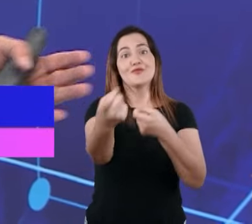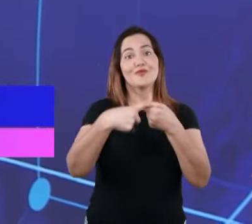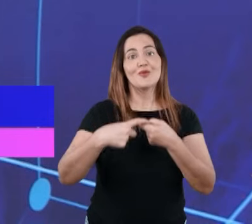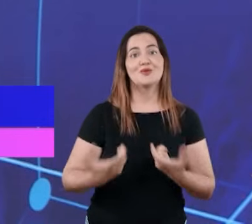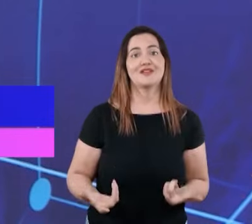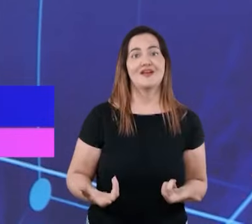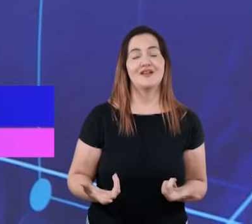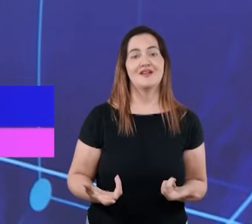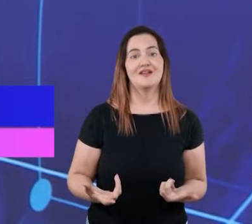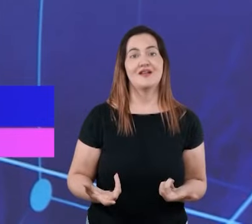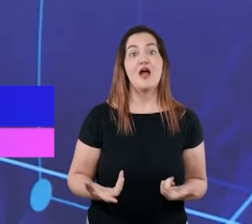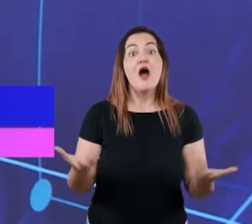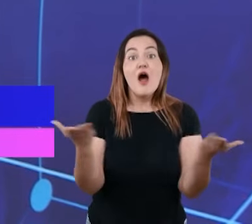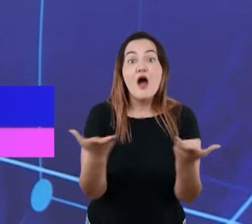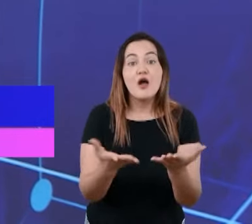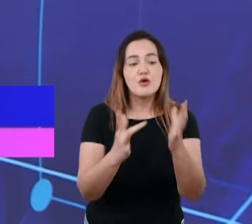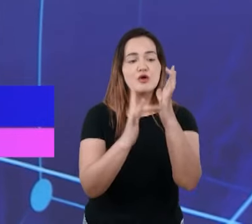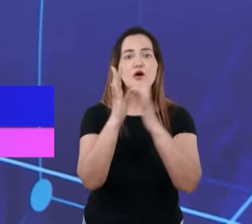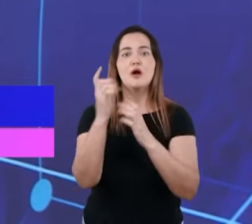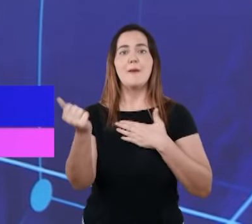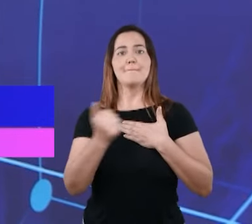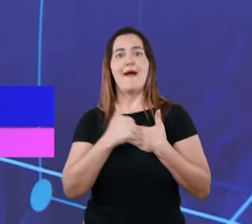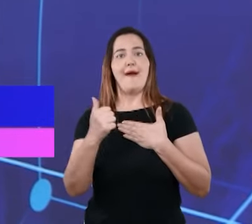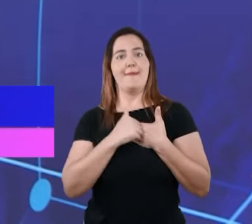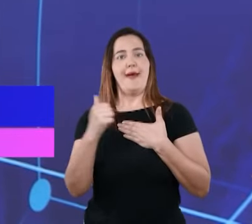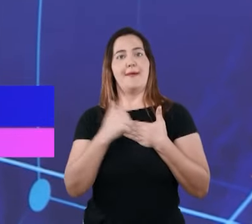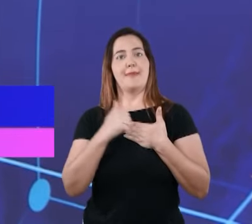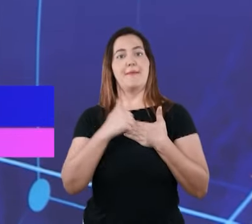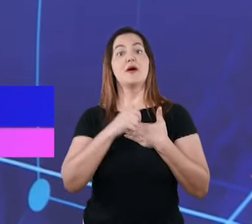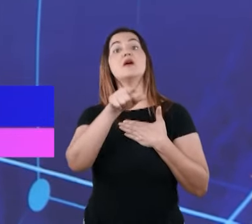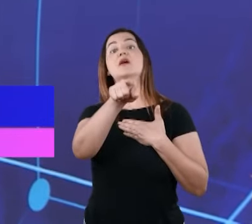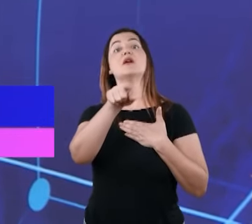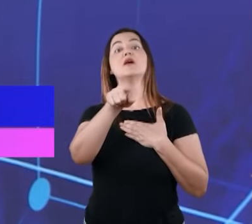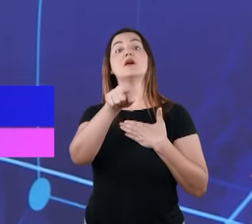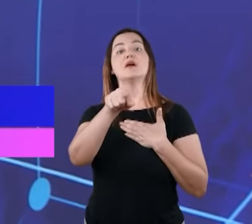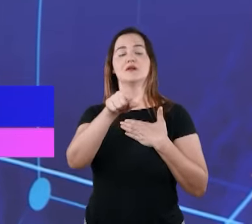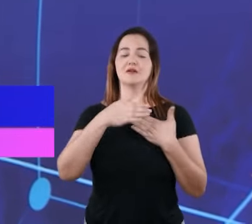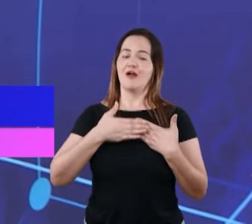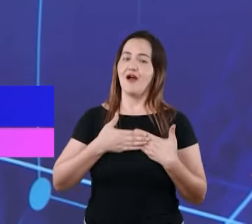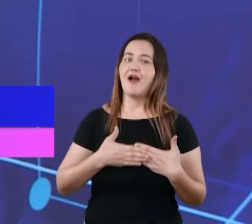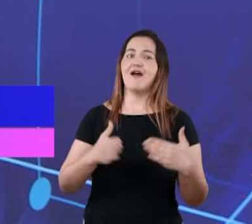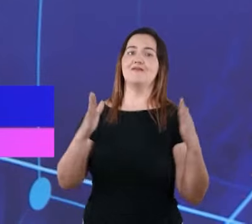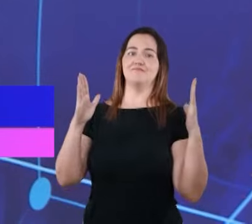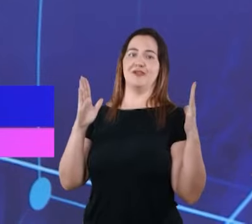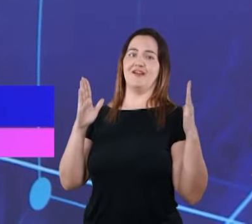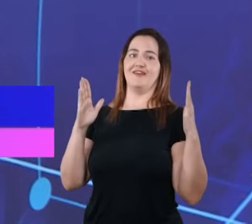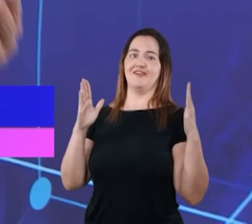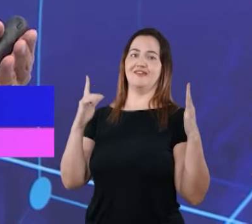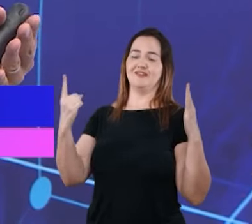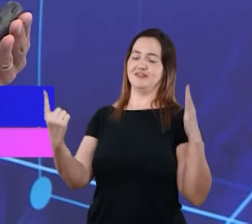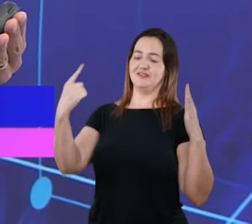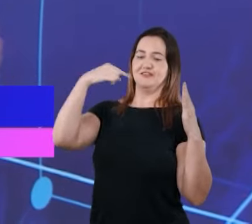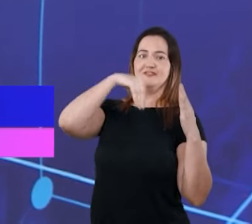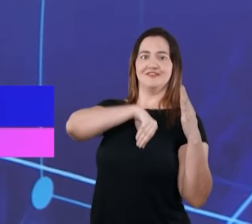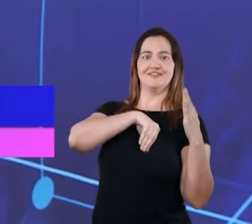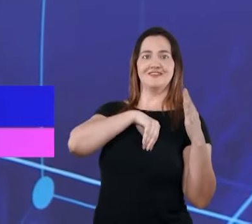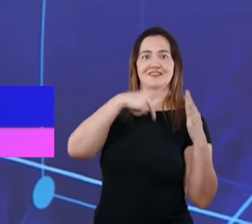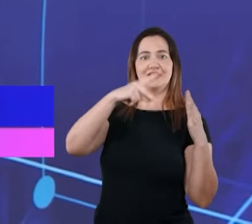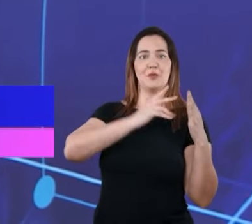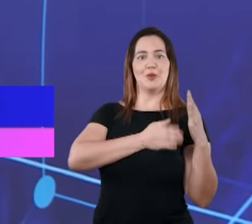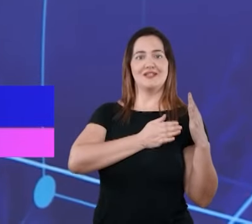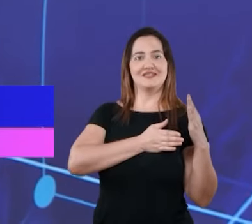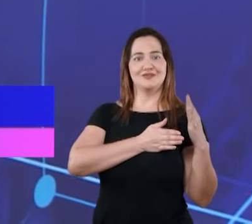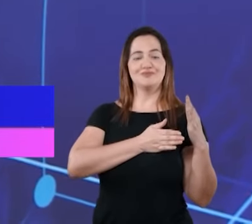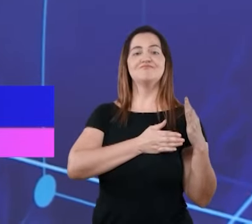nesse momento, está batendo a porta do seu coração. E Ele espera que você ouça a voz. Abra a porta, para que